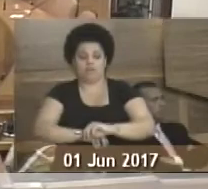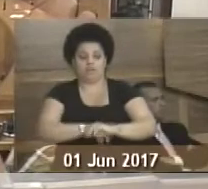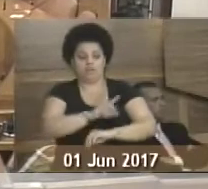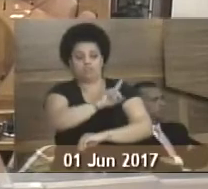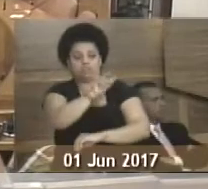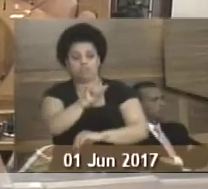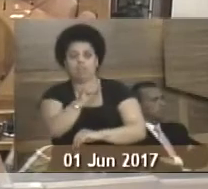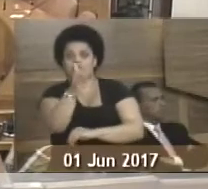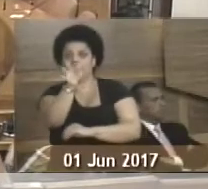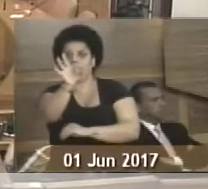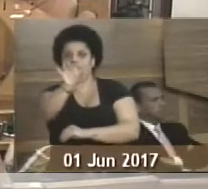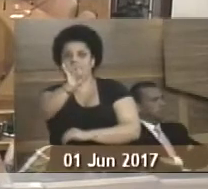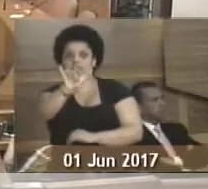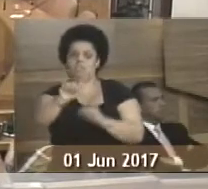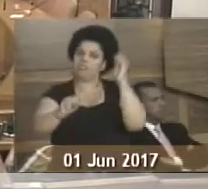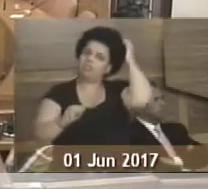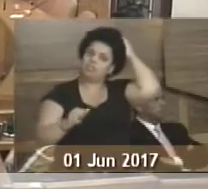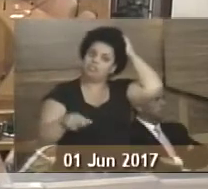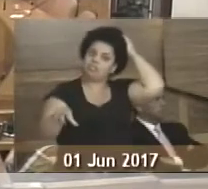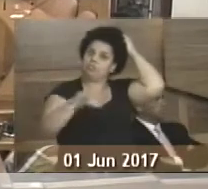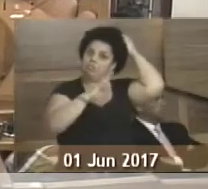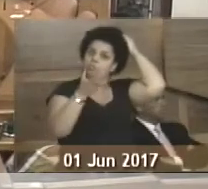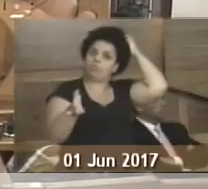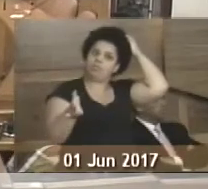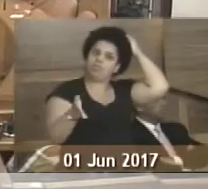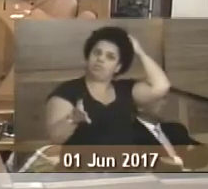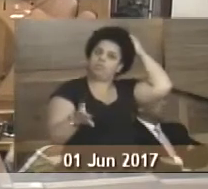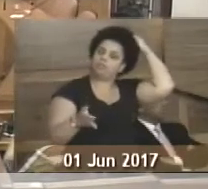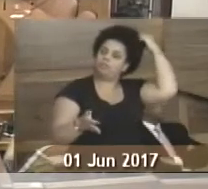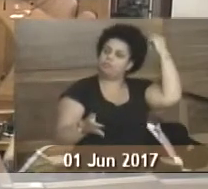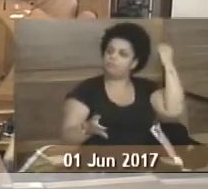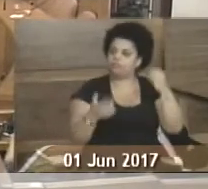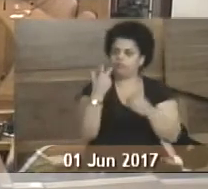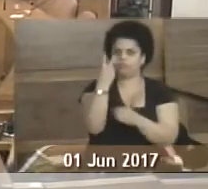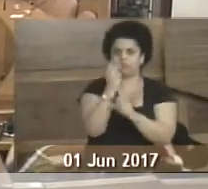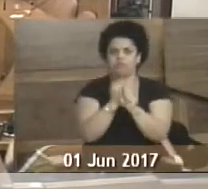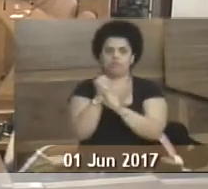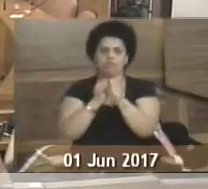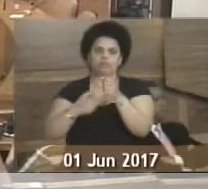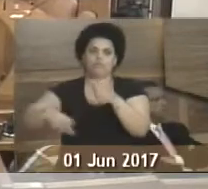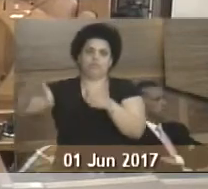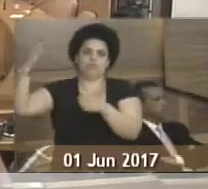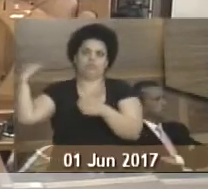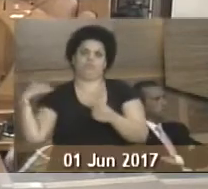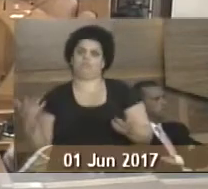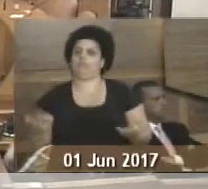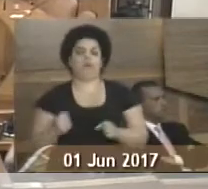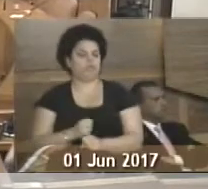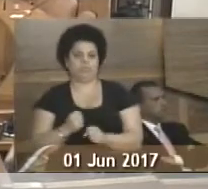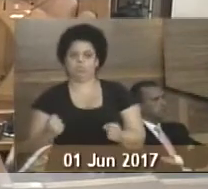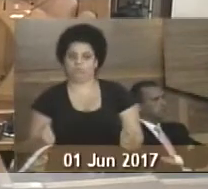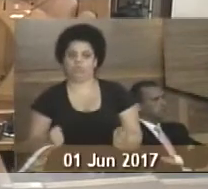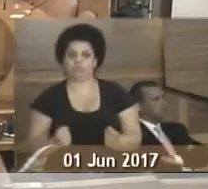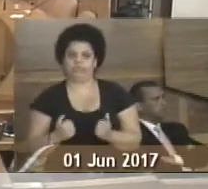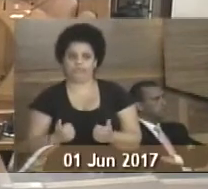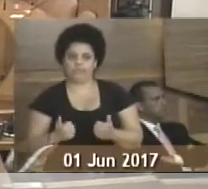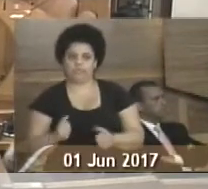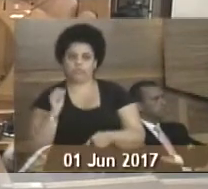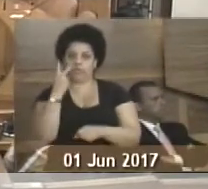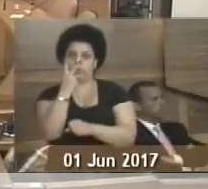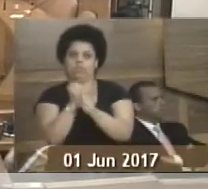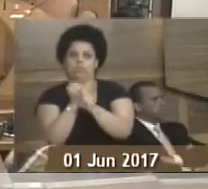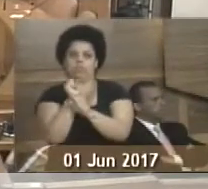questionar alguma coisa são os 10 dias que foi perdido. Foi perdido desde o ano passado, há dois anos atrás, é um absurdo. Foram dois anos